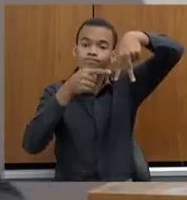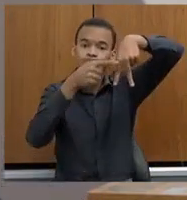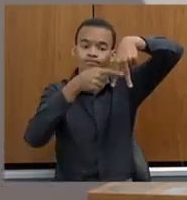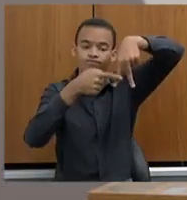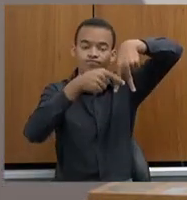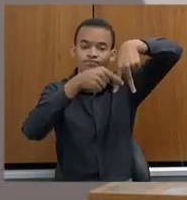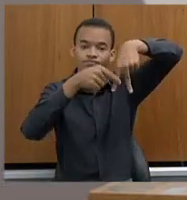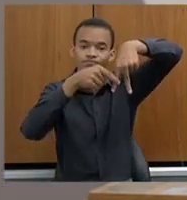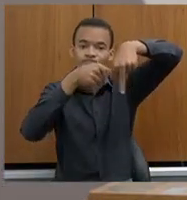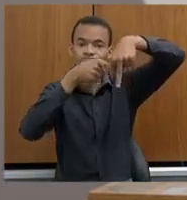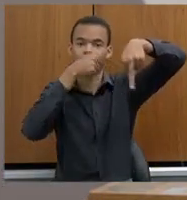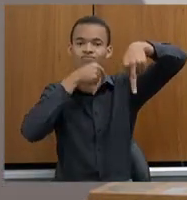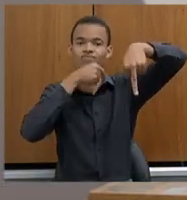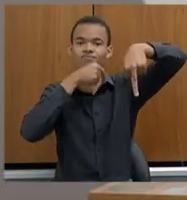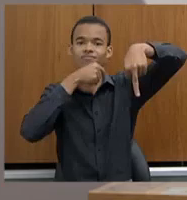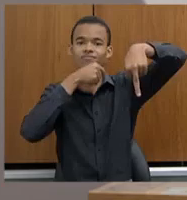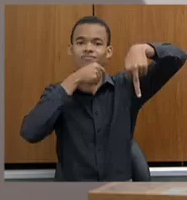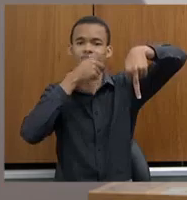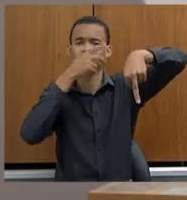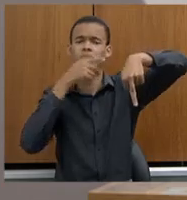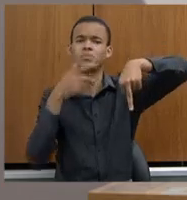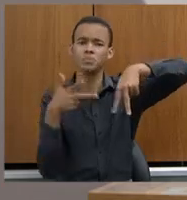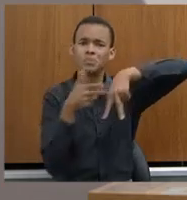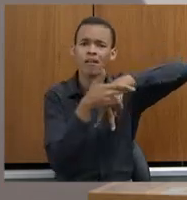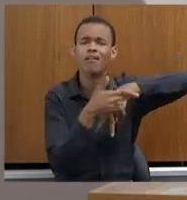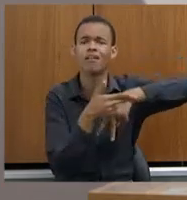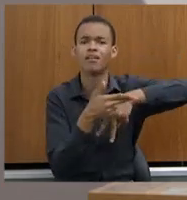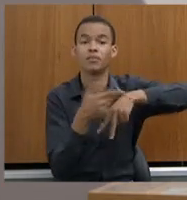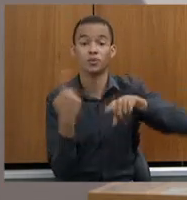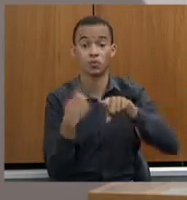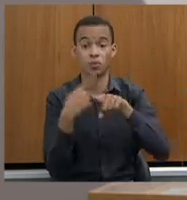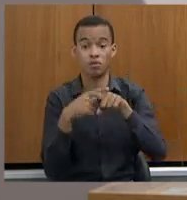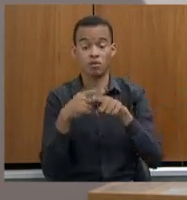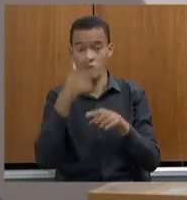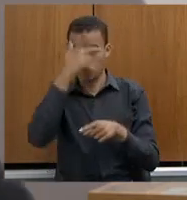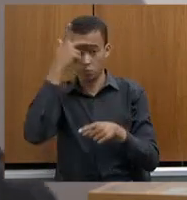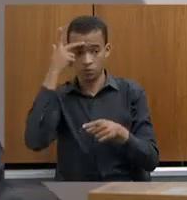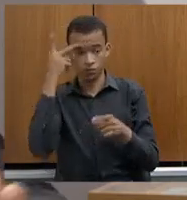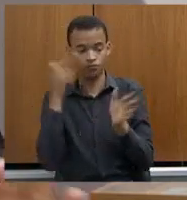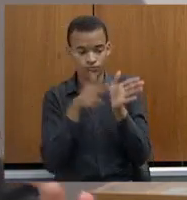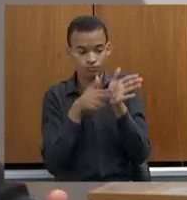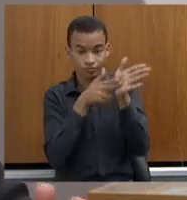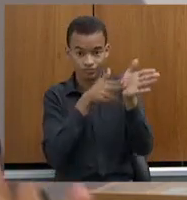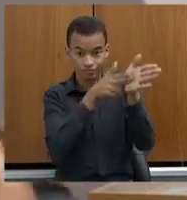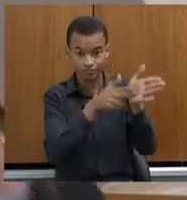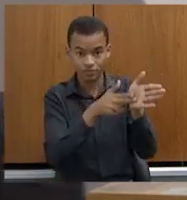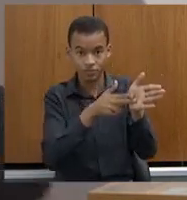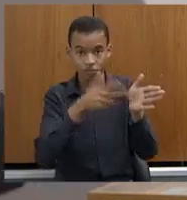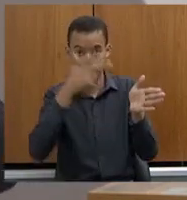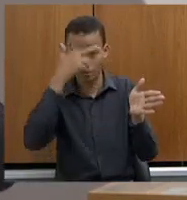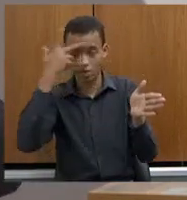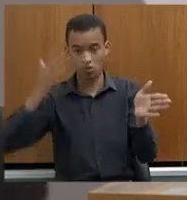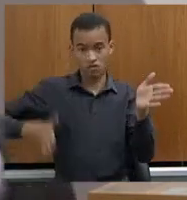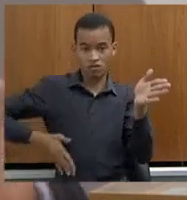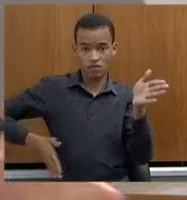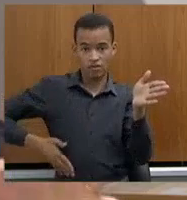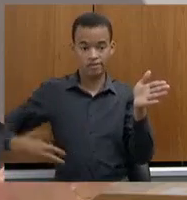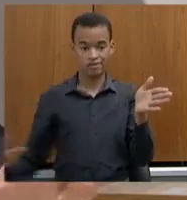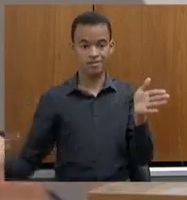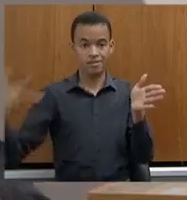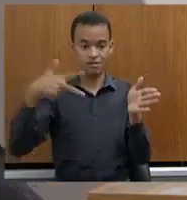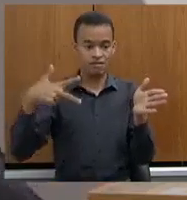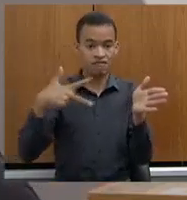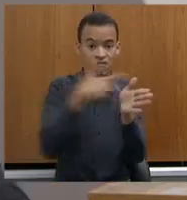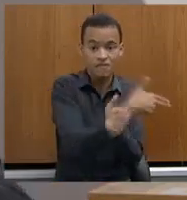tentam cortar a mangueira de freio do vagão para o vagão parar e eles jogam o ferro guza e vem um